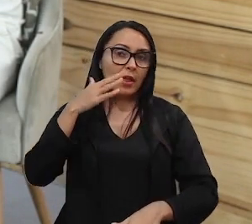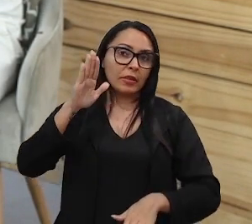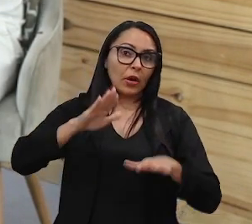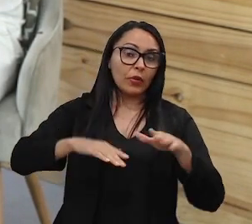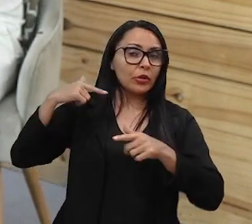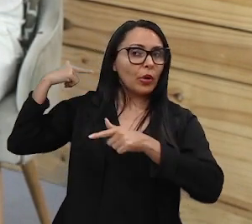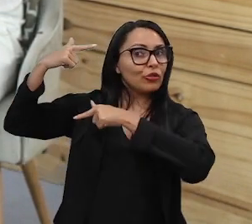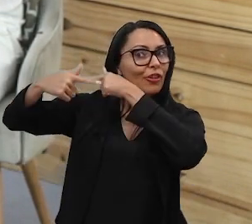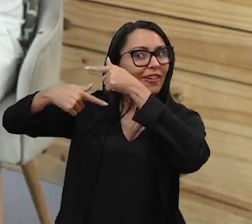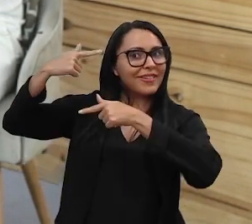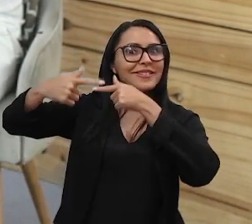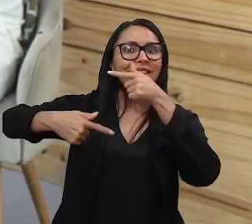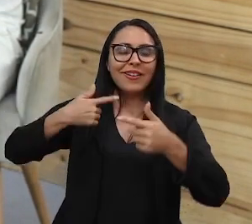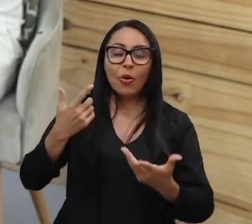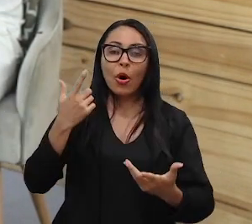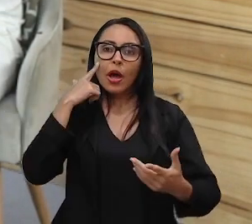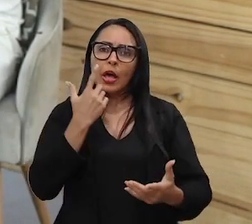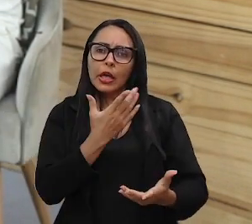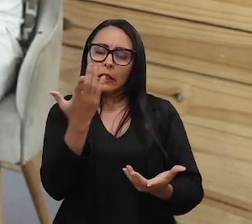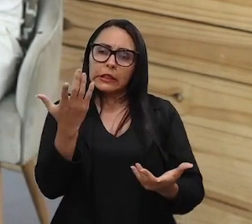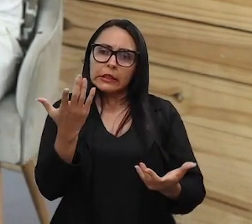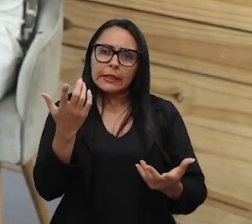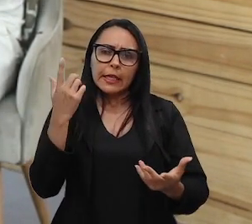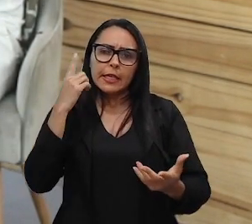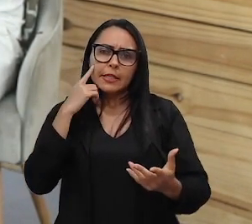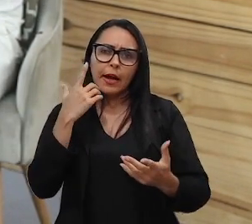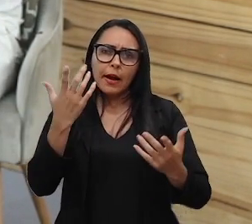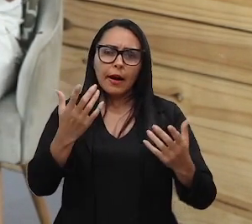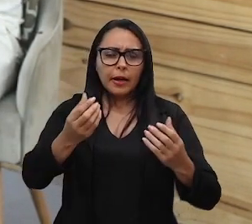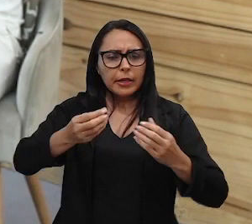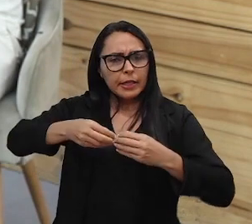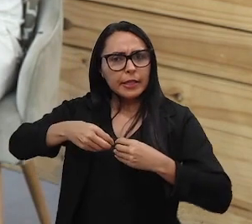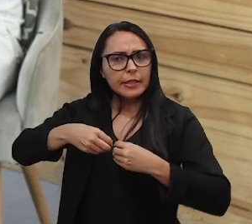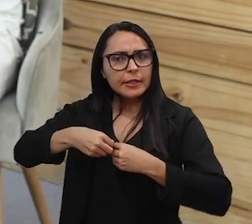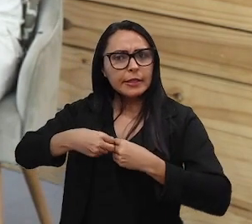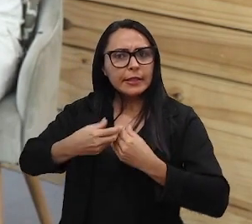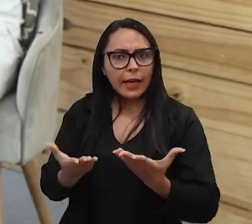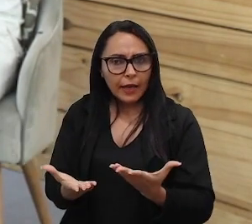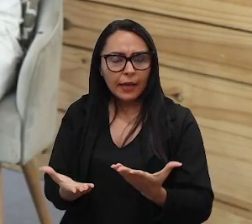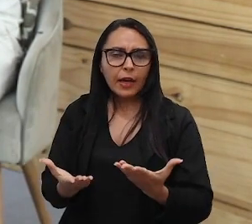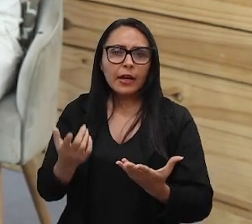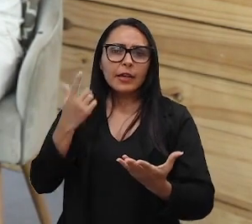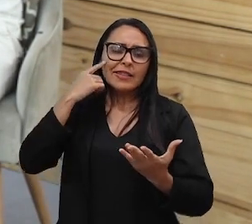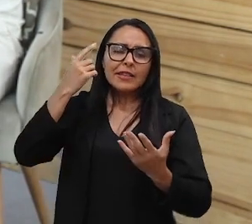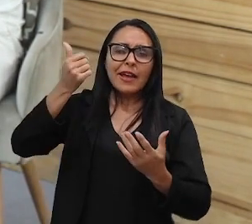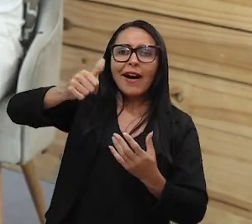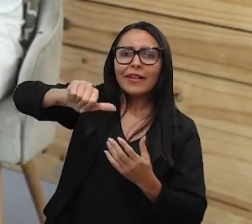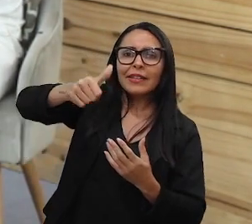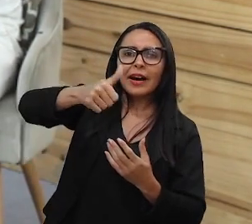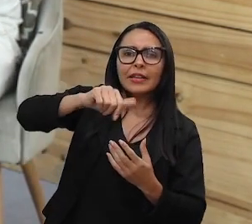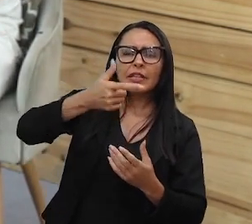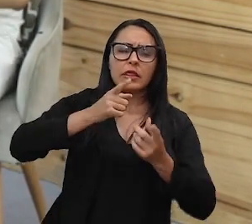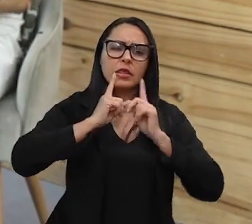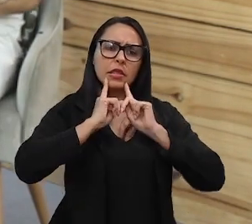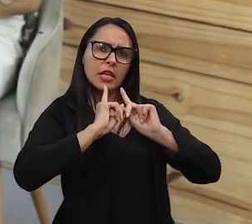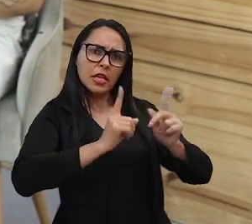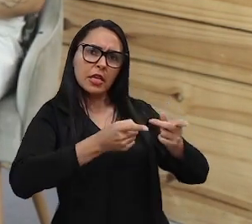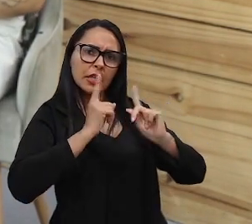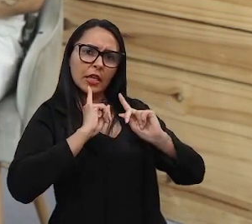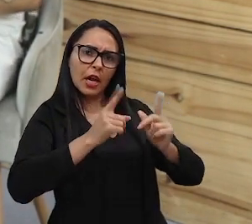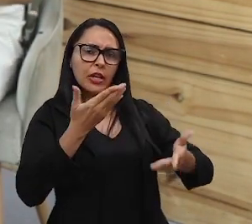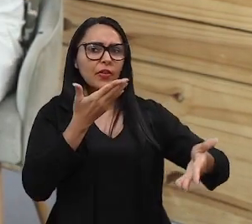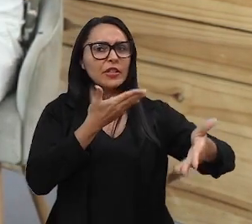por conta desse nível de... Esse nível não, essa entrega, essa disposição de analisar, de criticar, de fazer relações